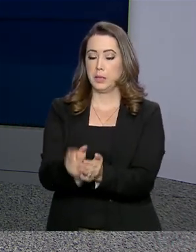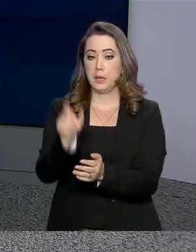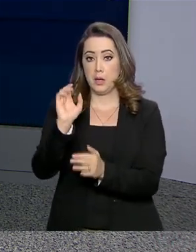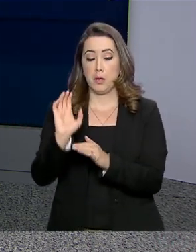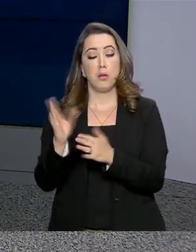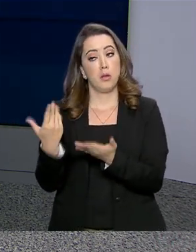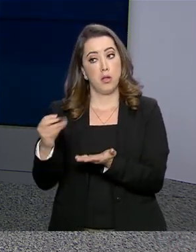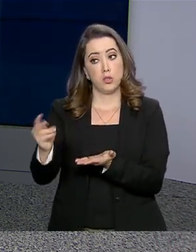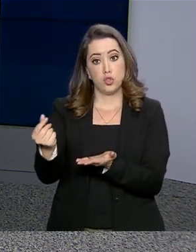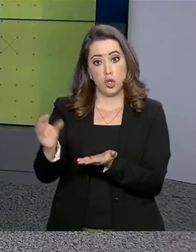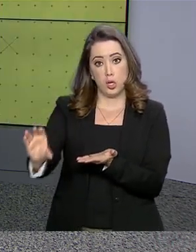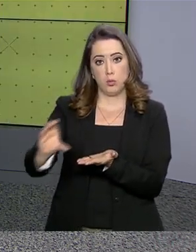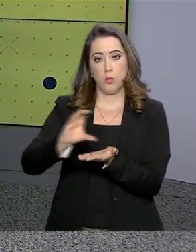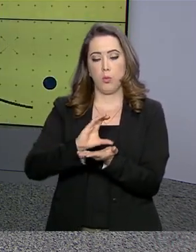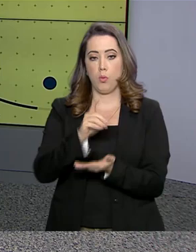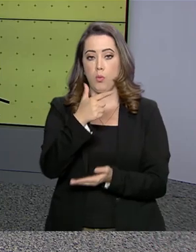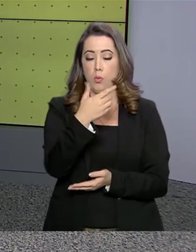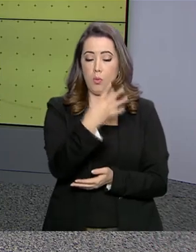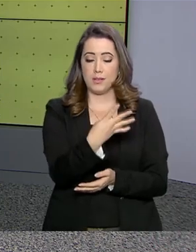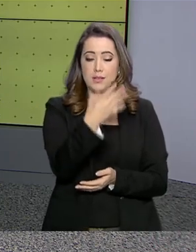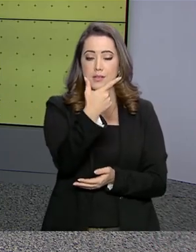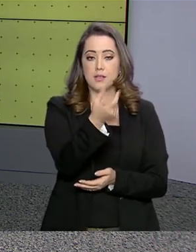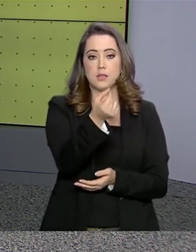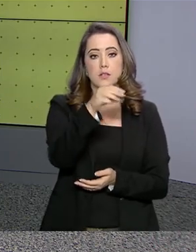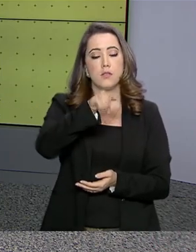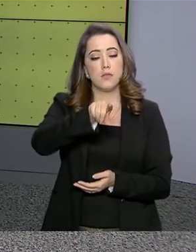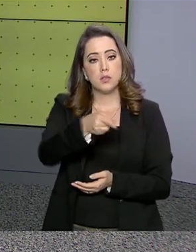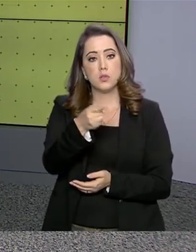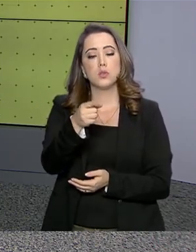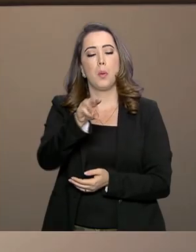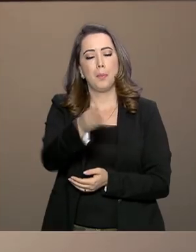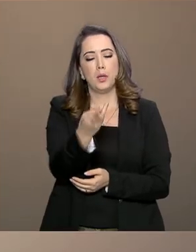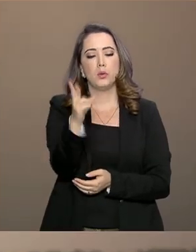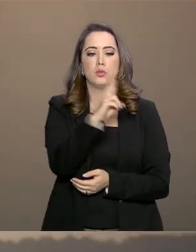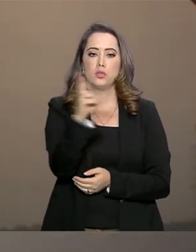de reais em investimentos. As informações com Pablo Mundim.